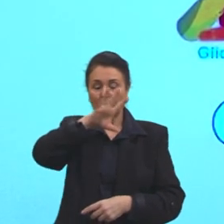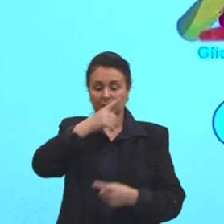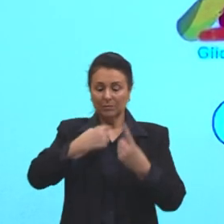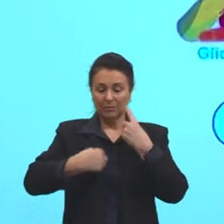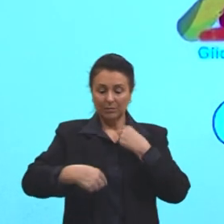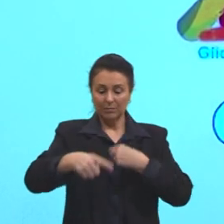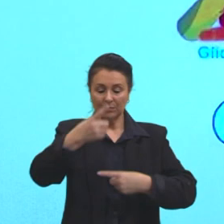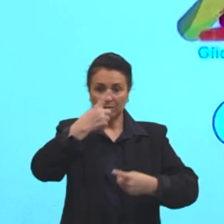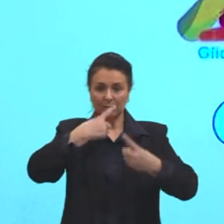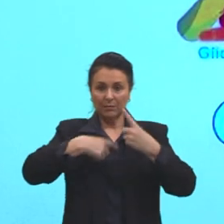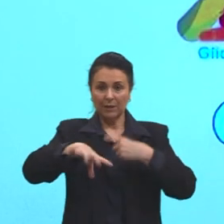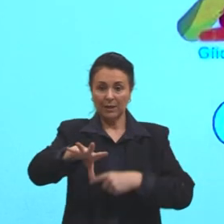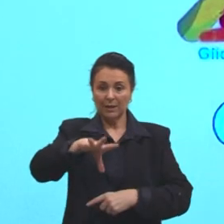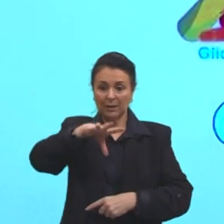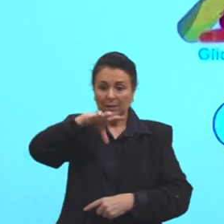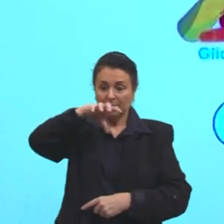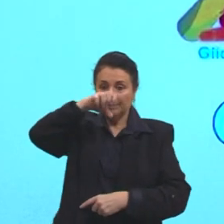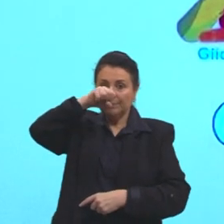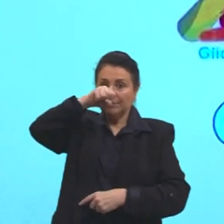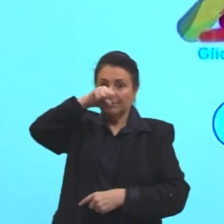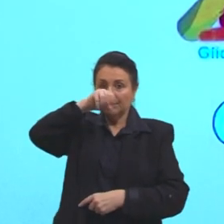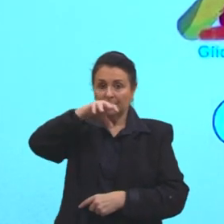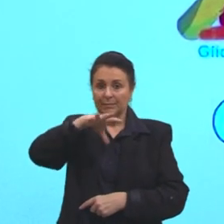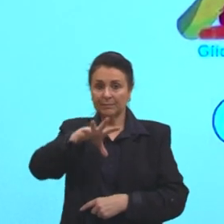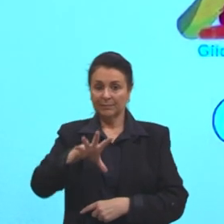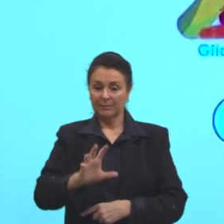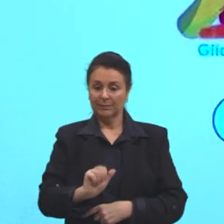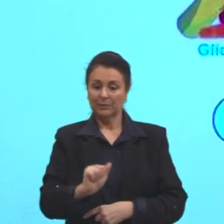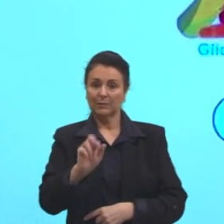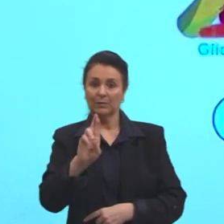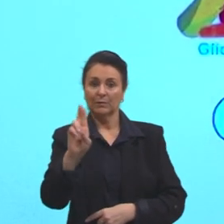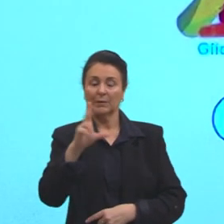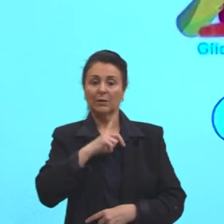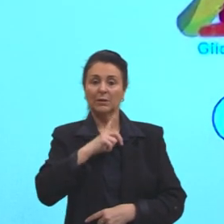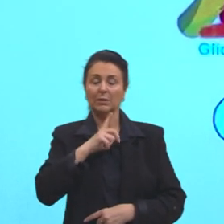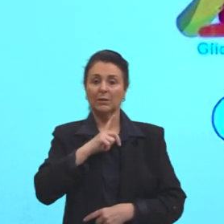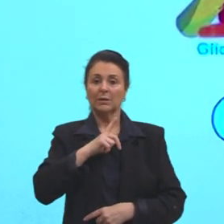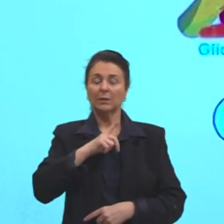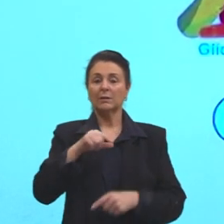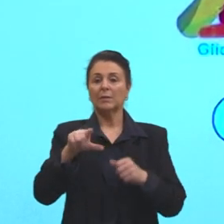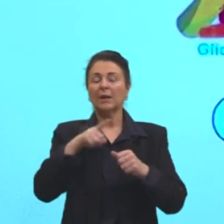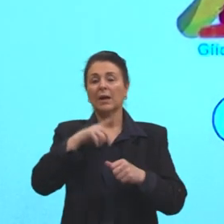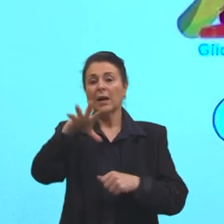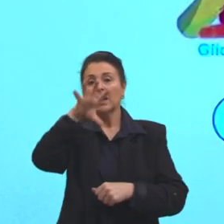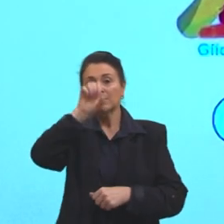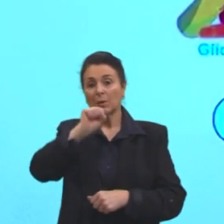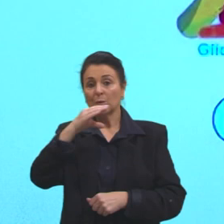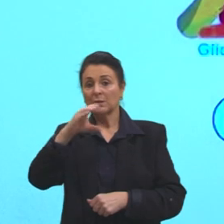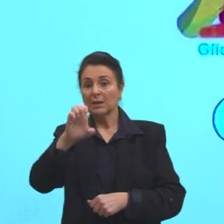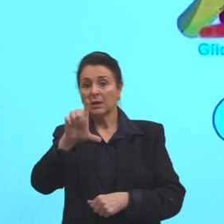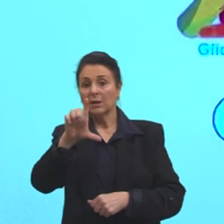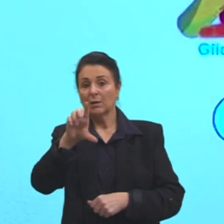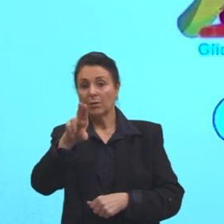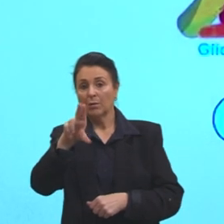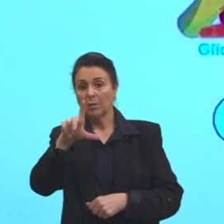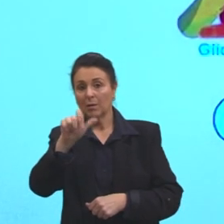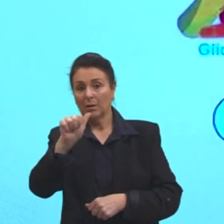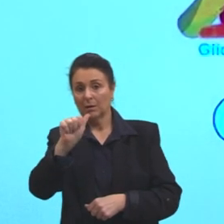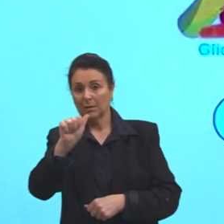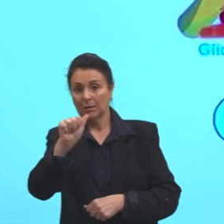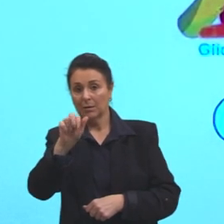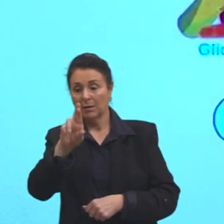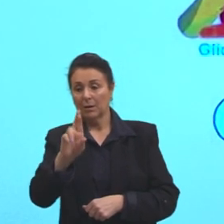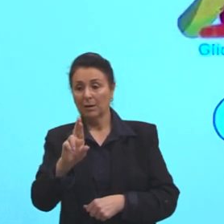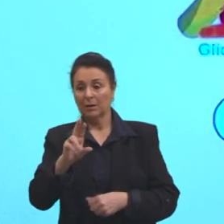de entrada e saída do ar. e também temos a respiração celular, que é onde acontece a mágica, que é